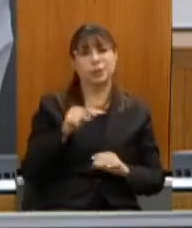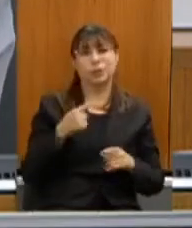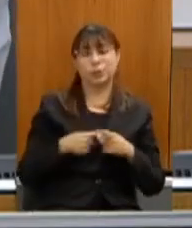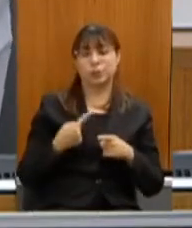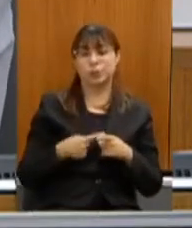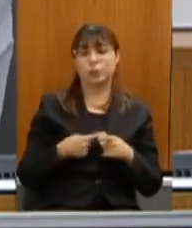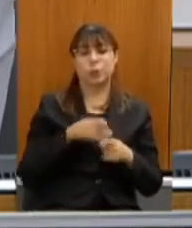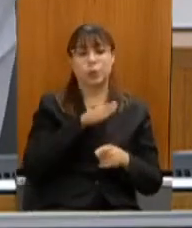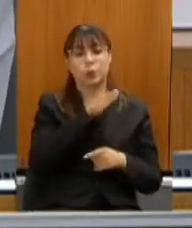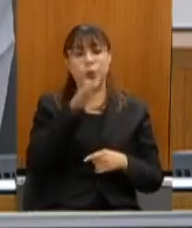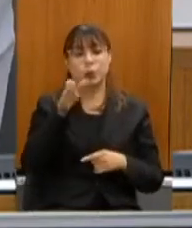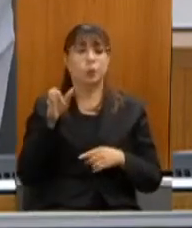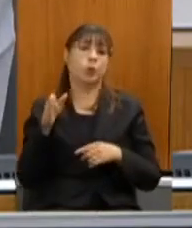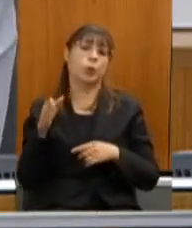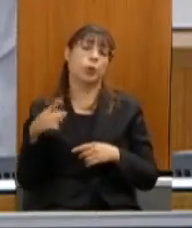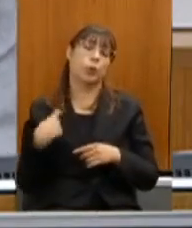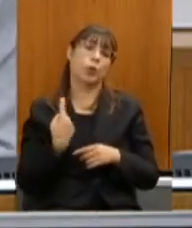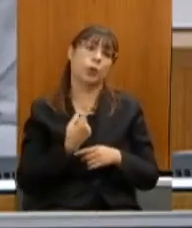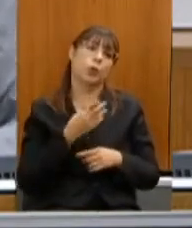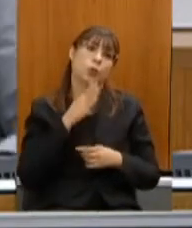para onde a gente vai as pessoas dizem isso